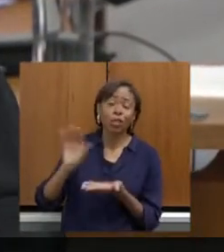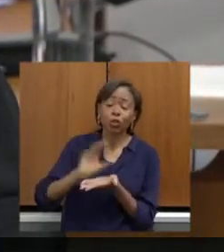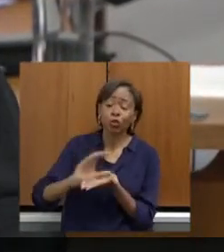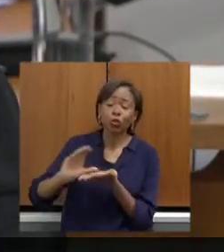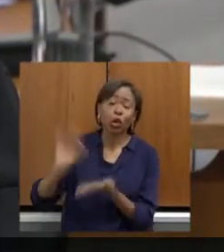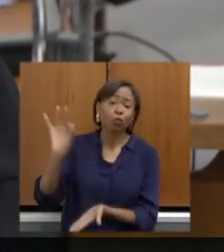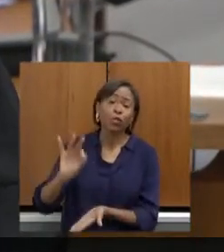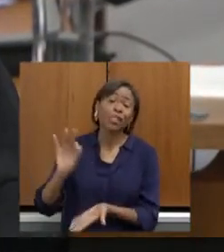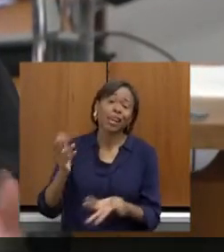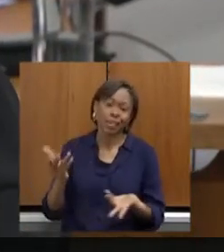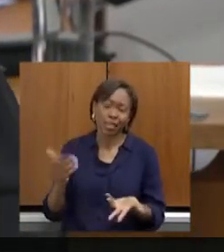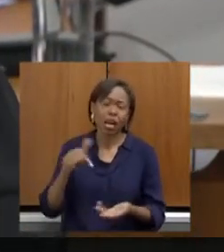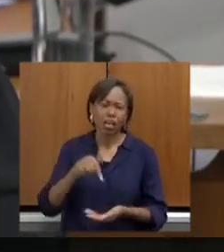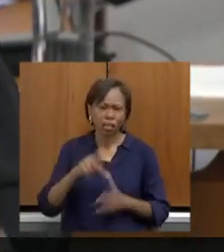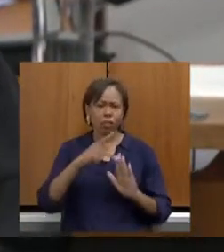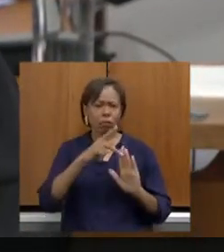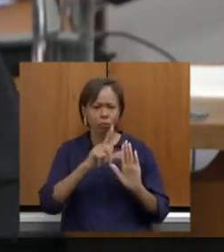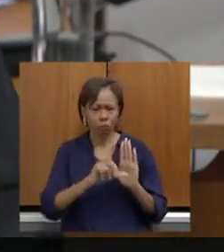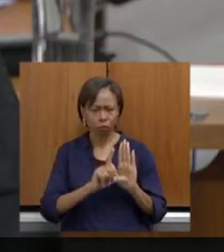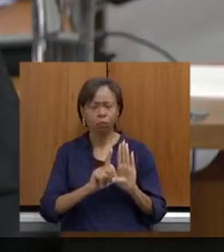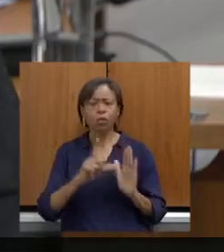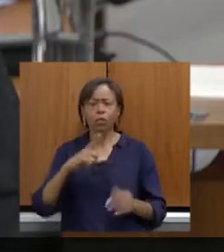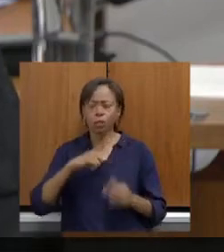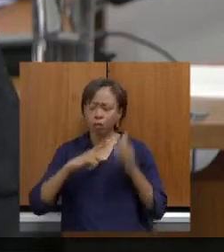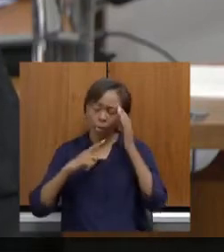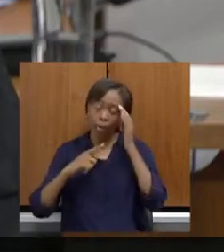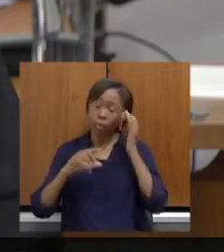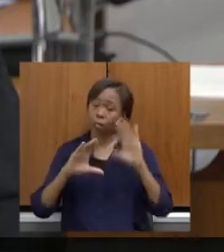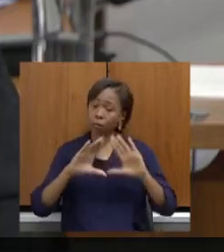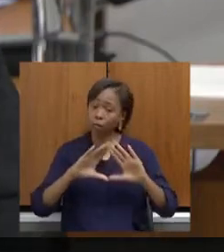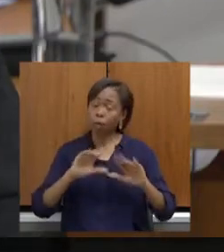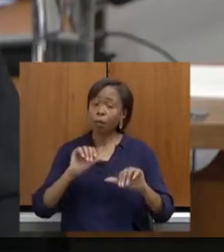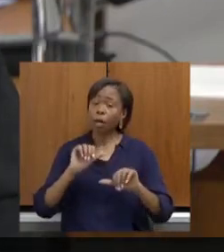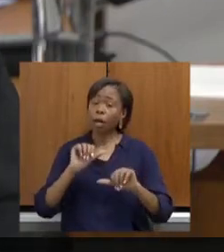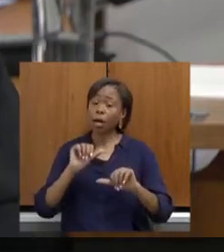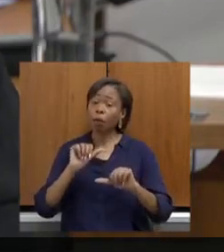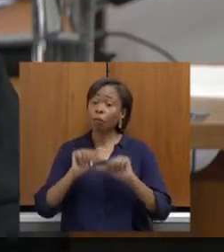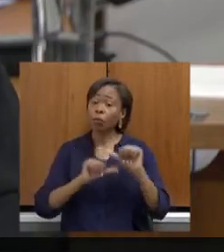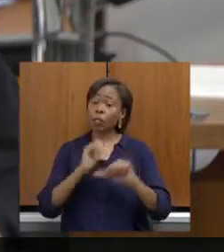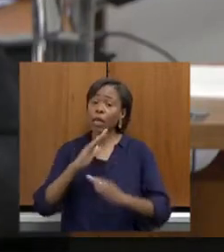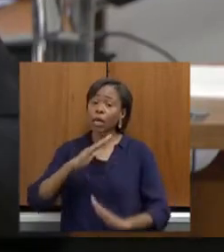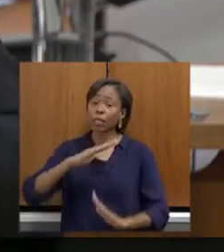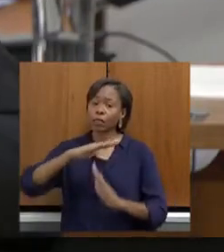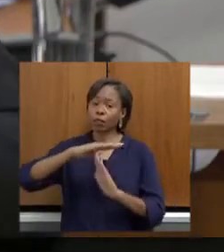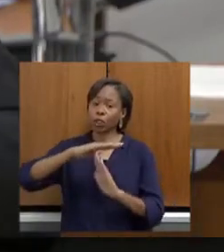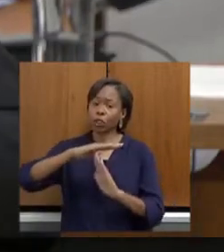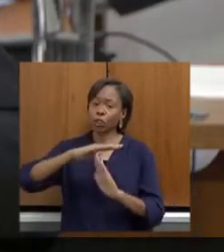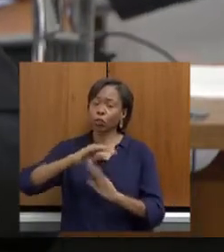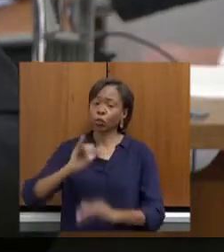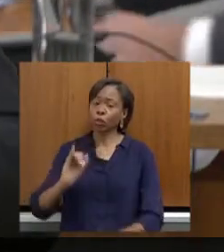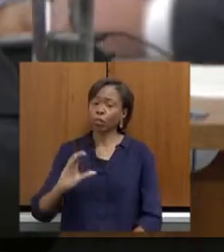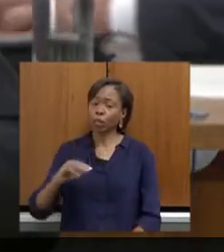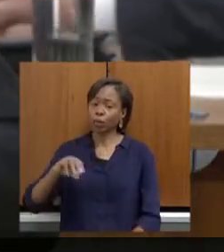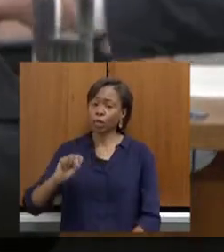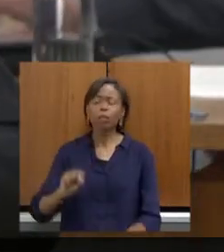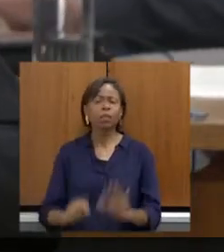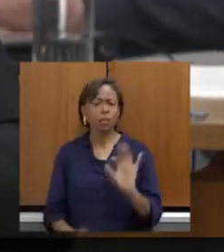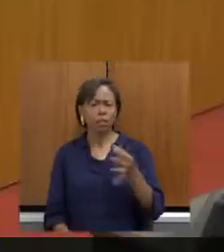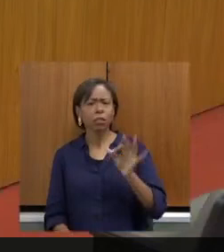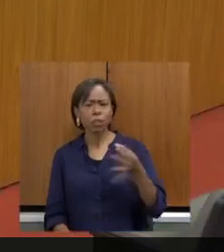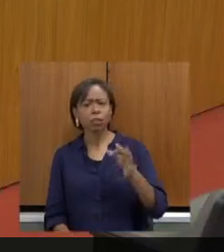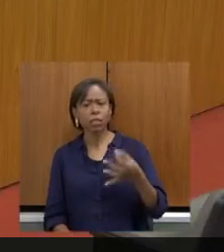projetos de lei aqui na casa para a alteração desse limite do ICMS esportivo. Sim, inclusive, dentro da própria